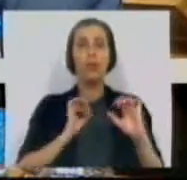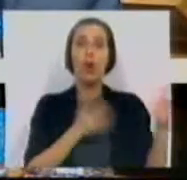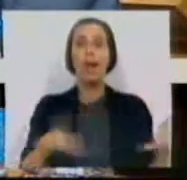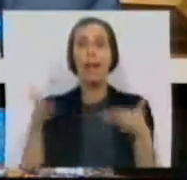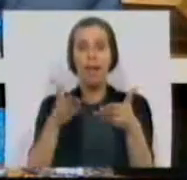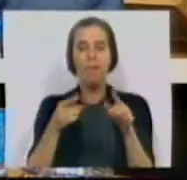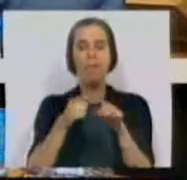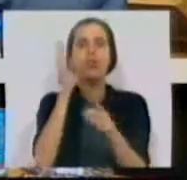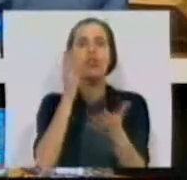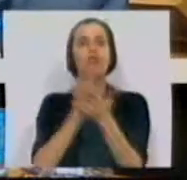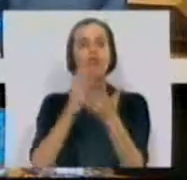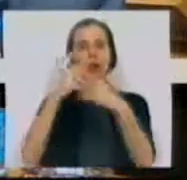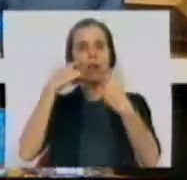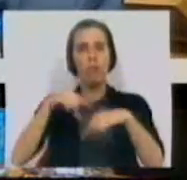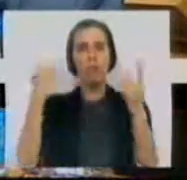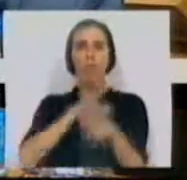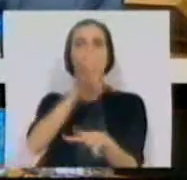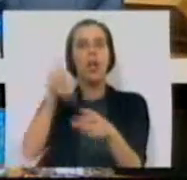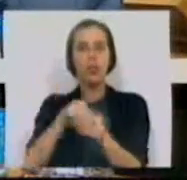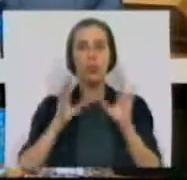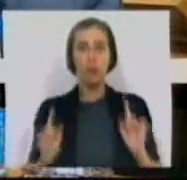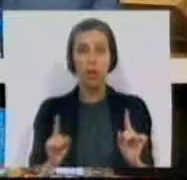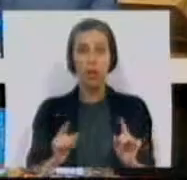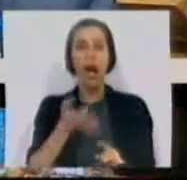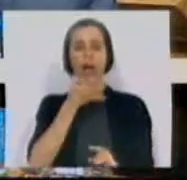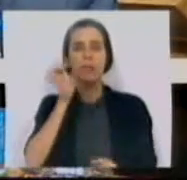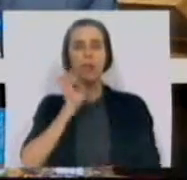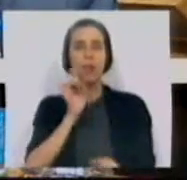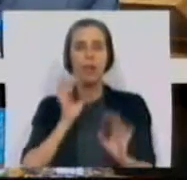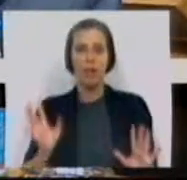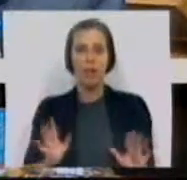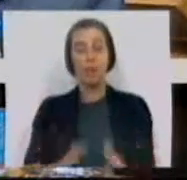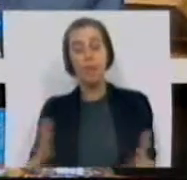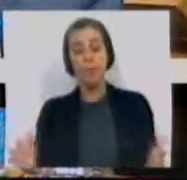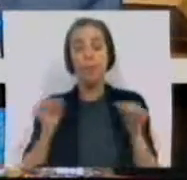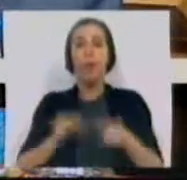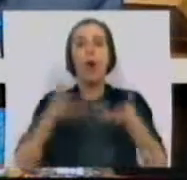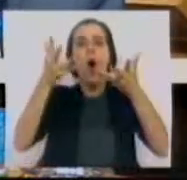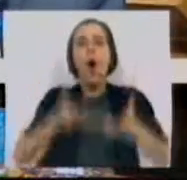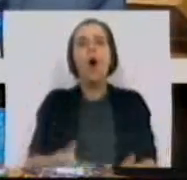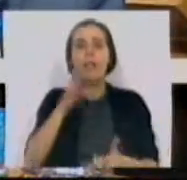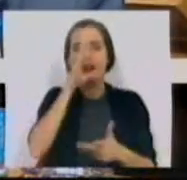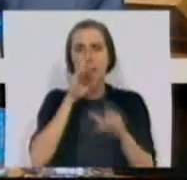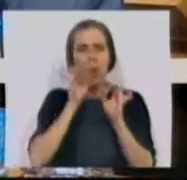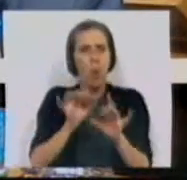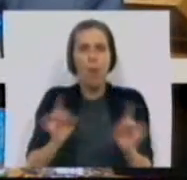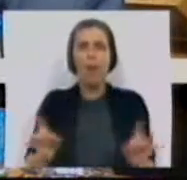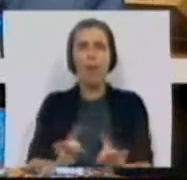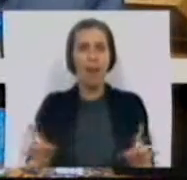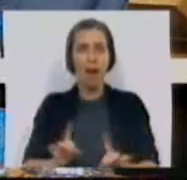caminho é de uma escola pública, inclusiva e com qualidade. E este orçamento de Estado não engana